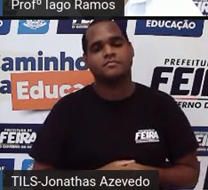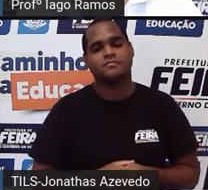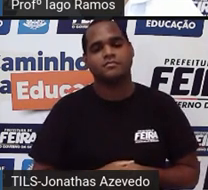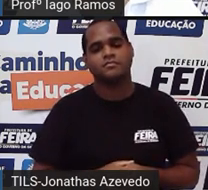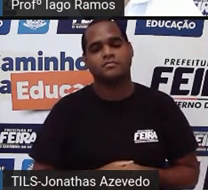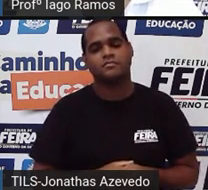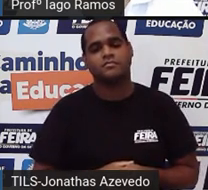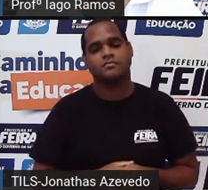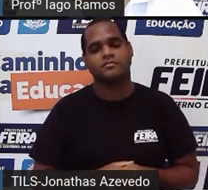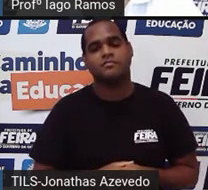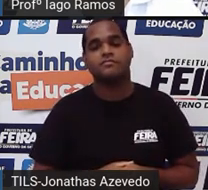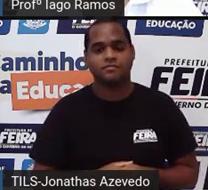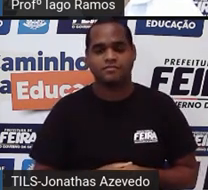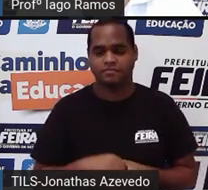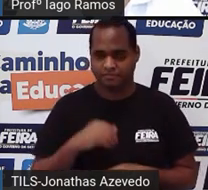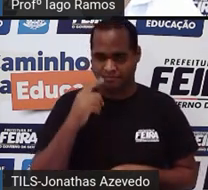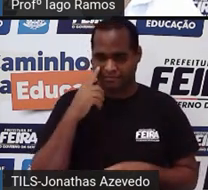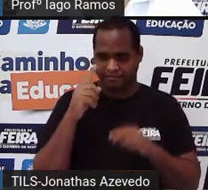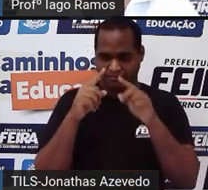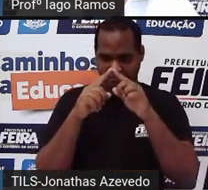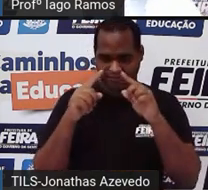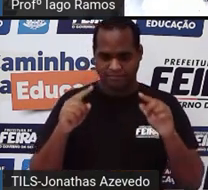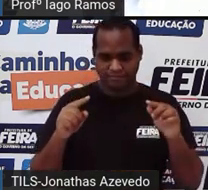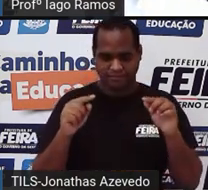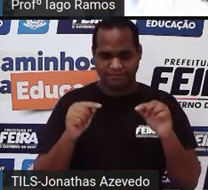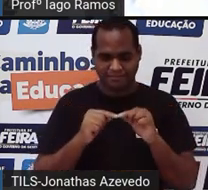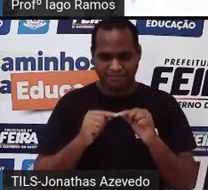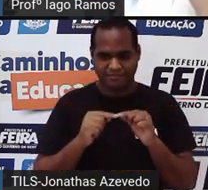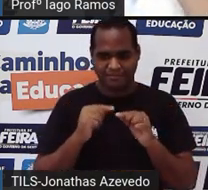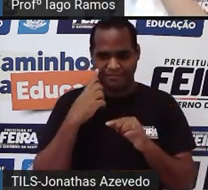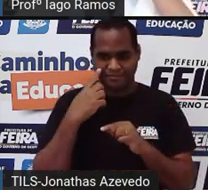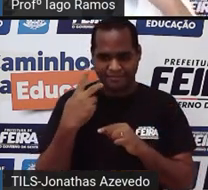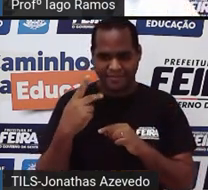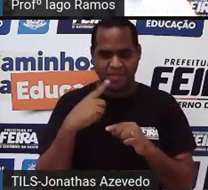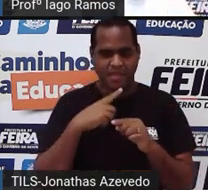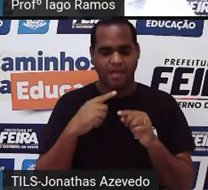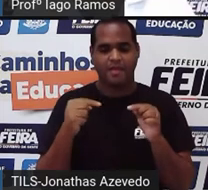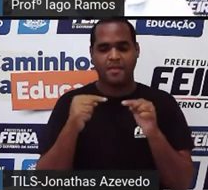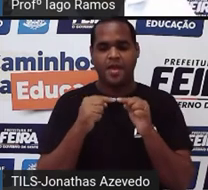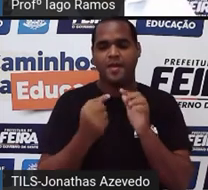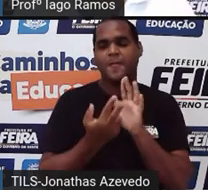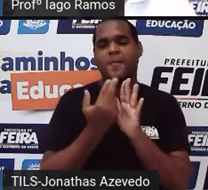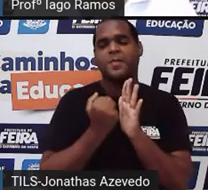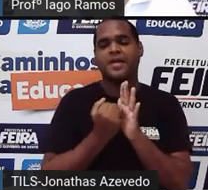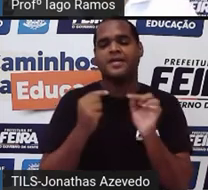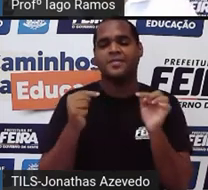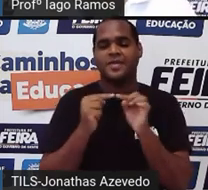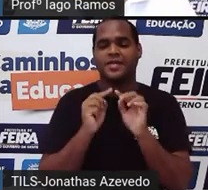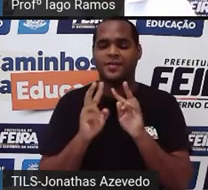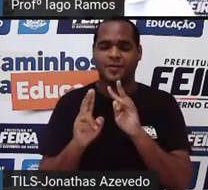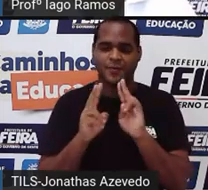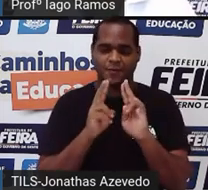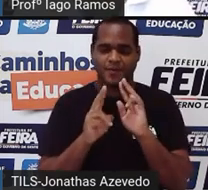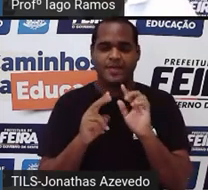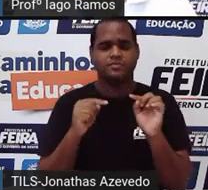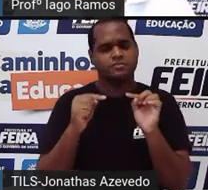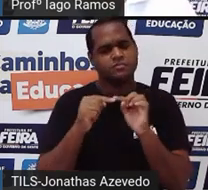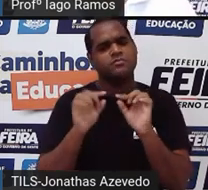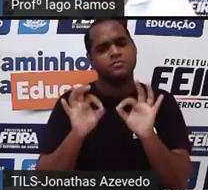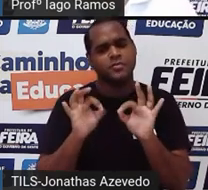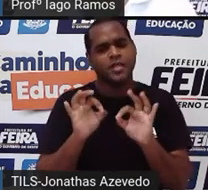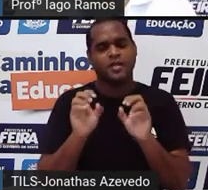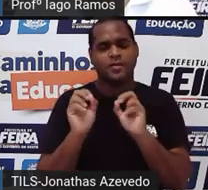esse segundo triângulo é o reflexo daquele triângulo que tá mais em cima tá essa também é uma reflexão